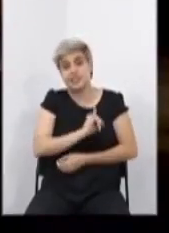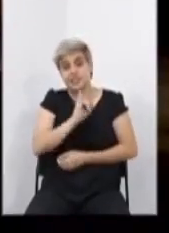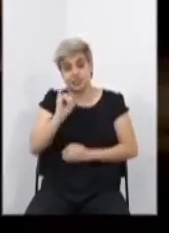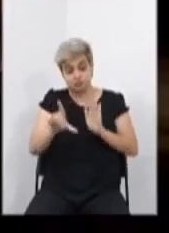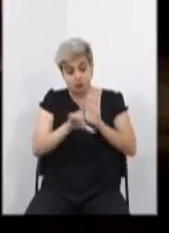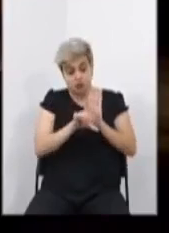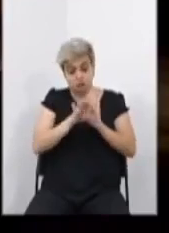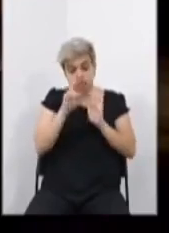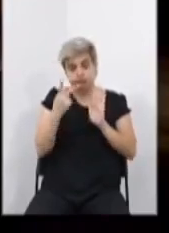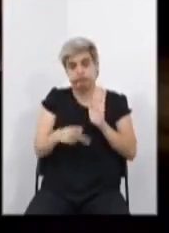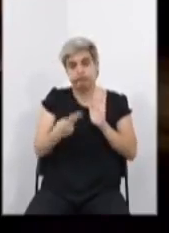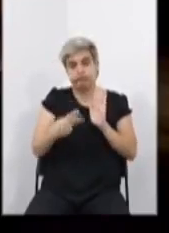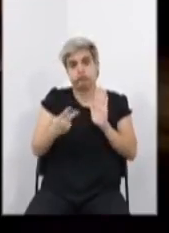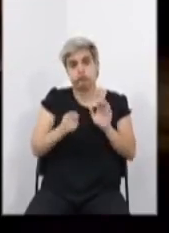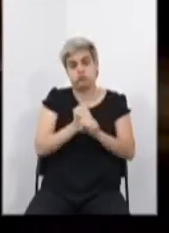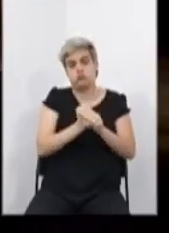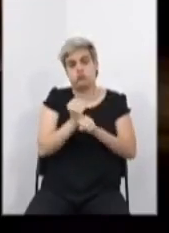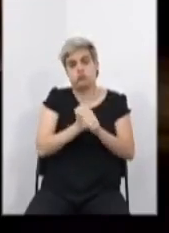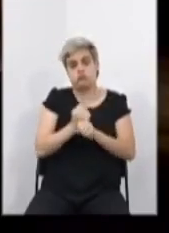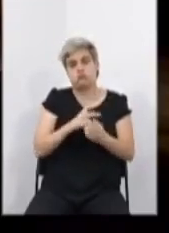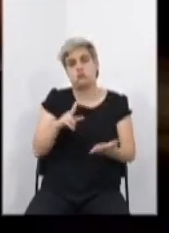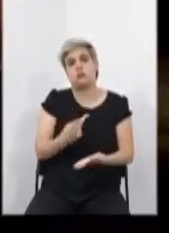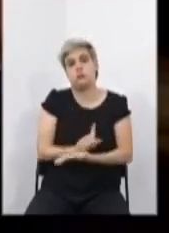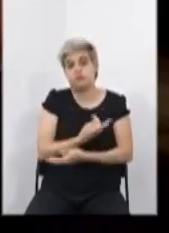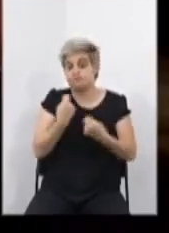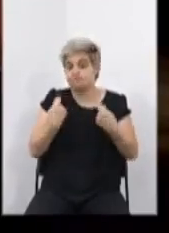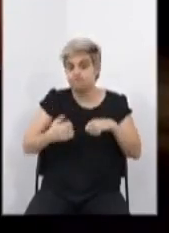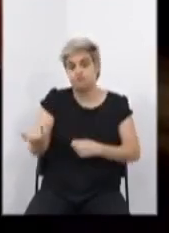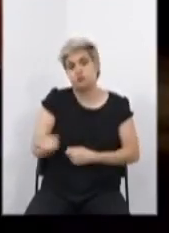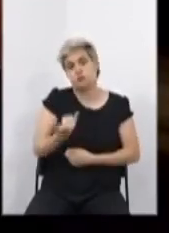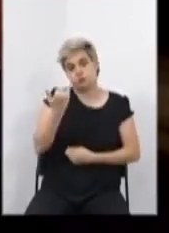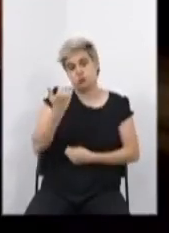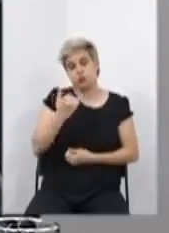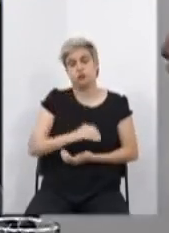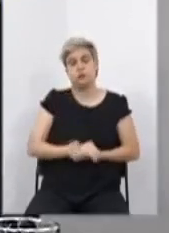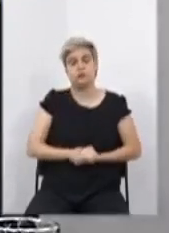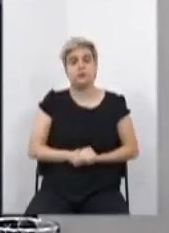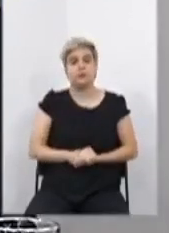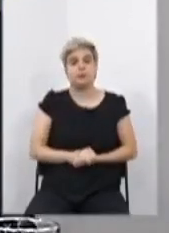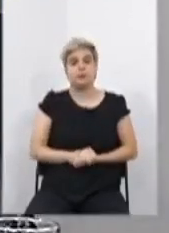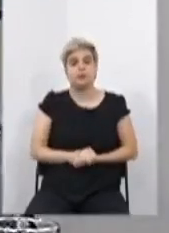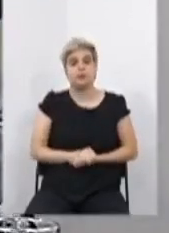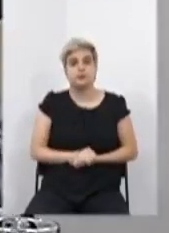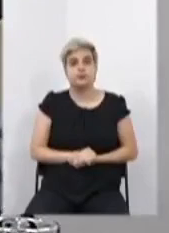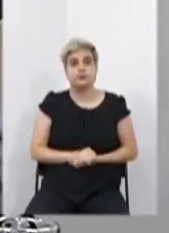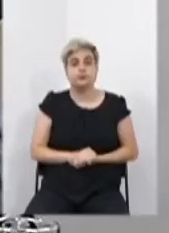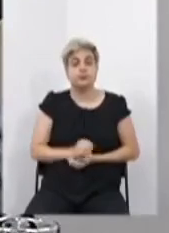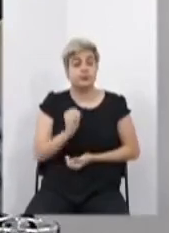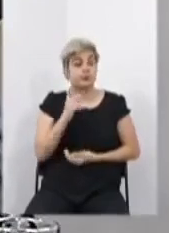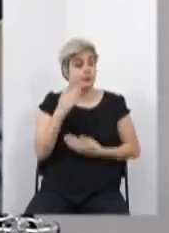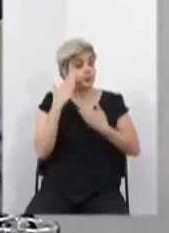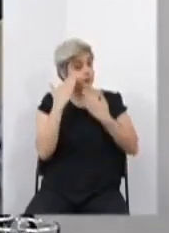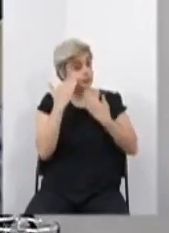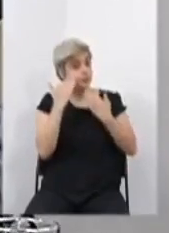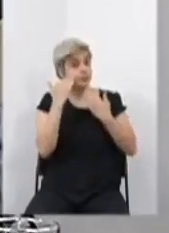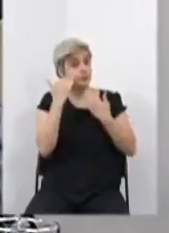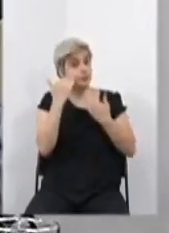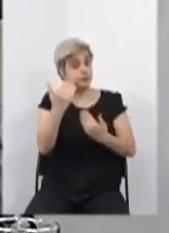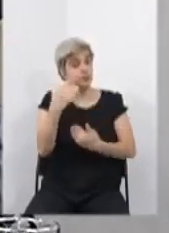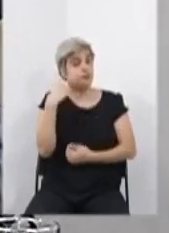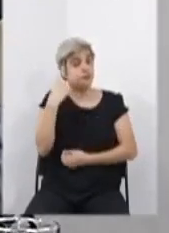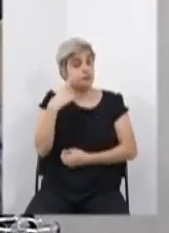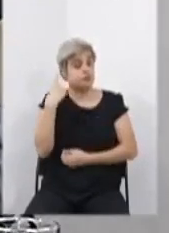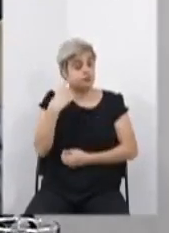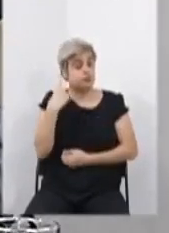decreto já no próximo ano, que é muito importante e urgente, senhor presidente. Ok. Obrigado, deputado